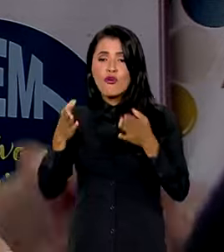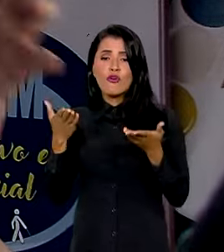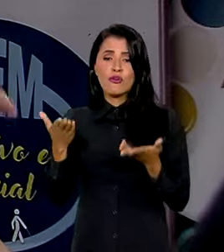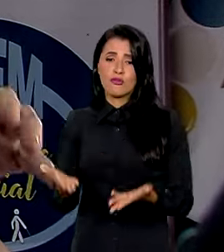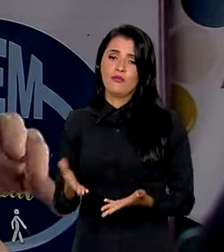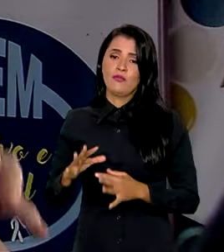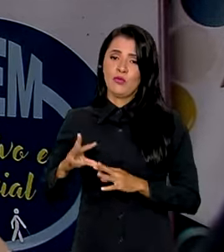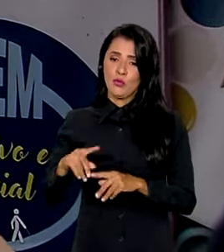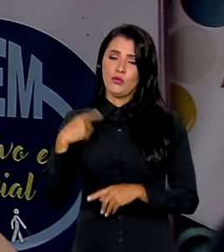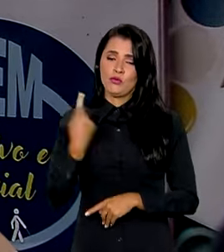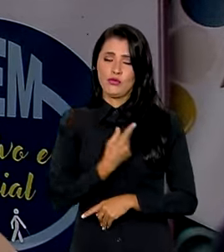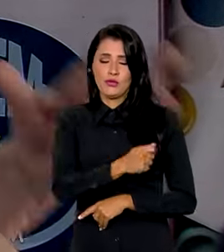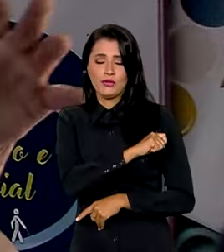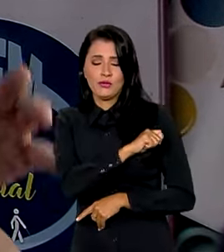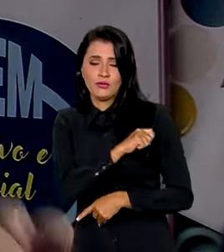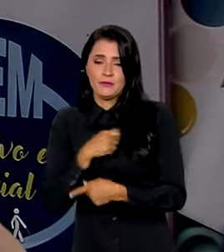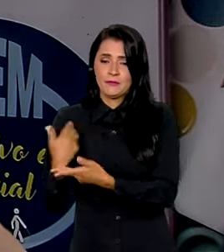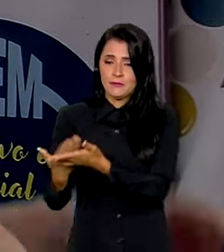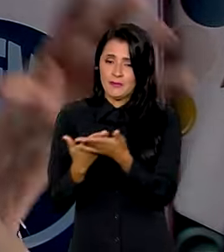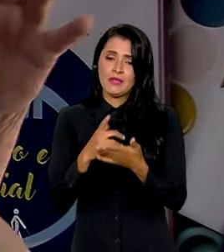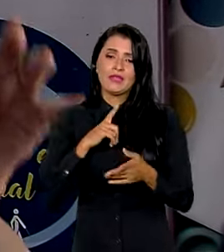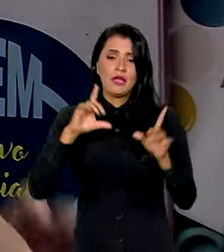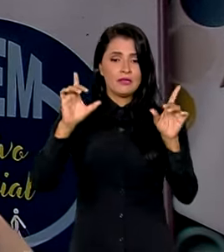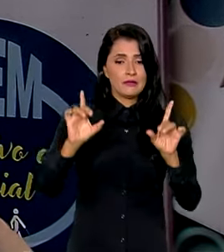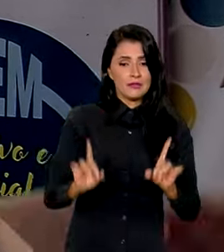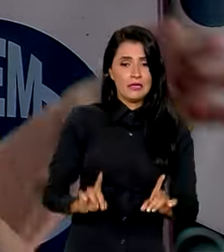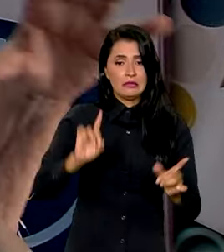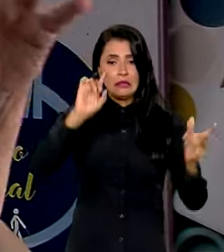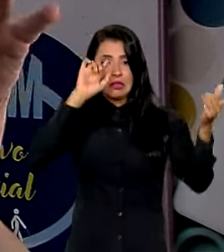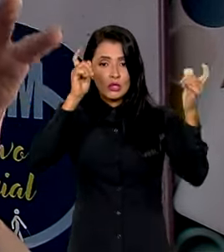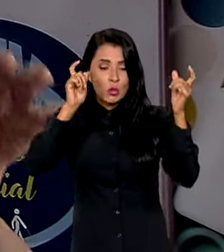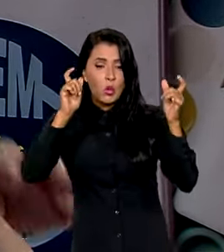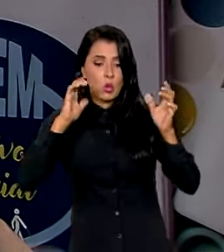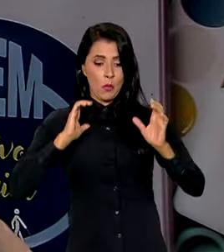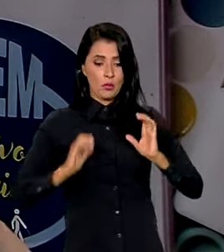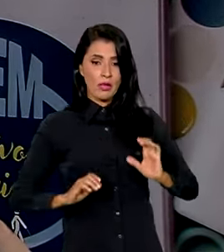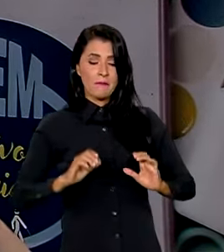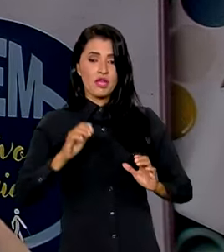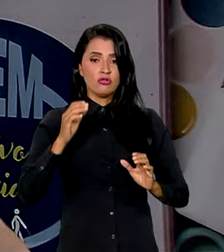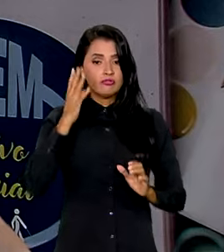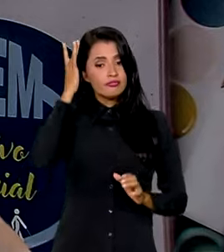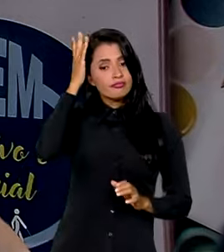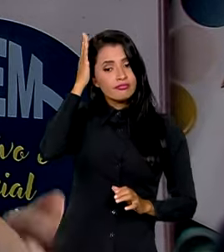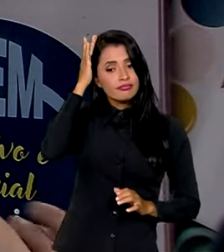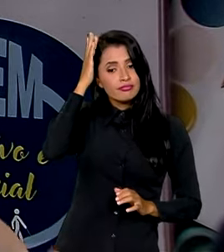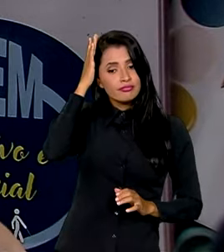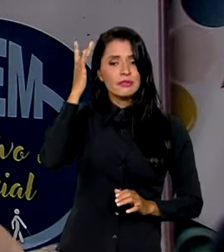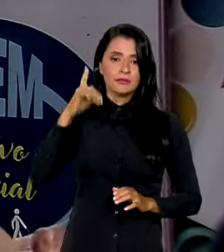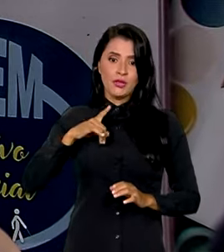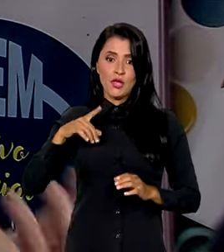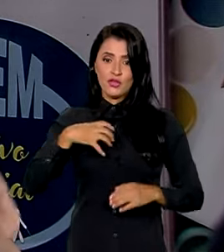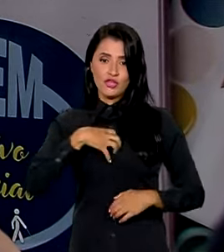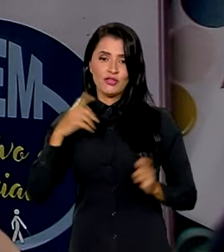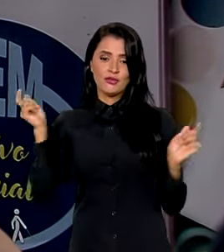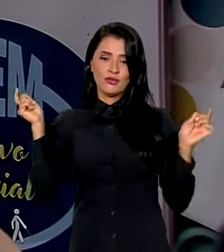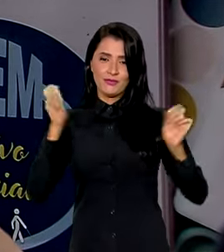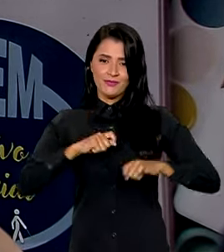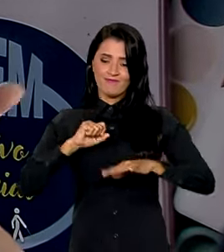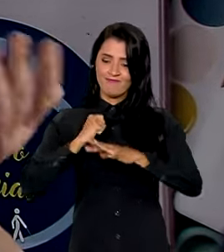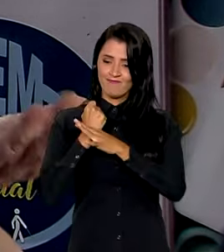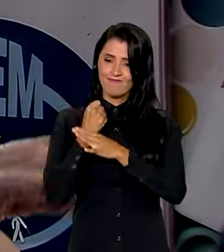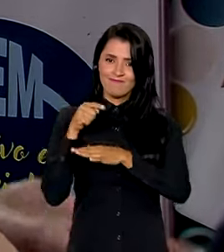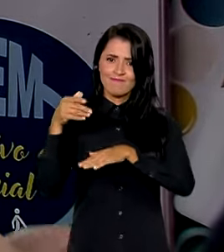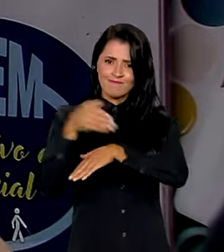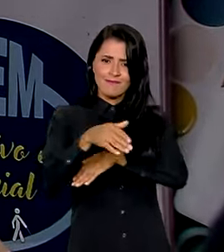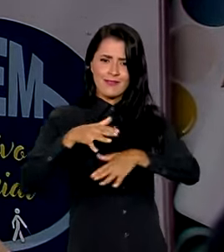para todos os nossos estudantes com deficiência, transtornos, comportamentos de altas habilidades, de maneira que a gente pudesse vir a garantir